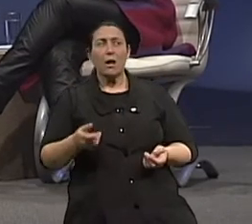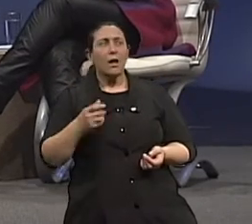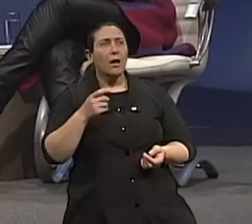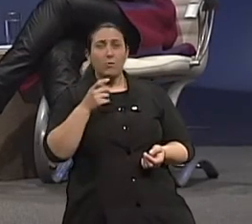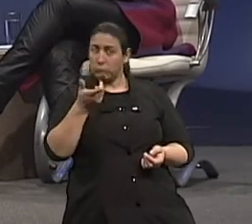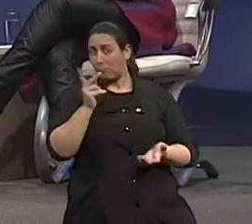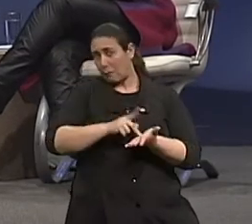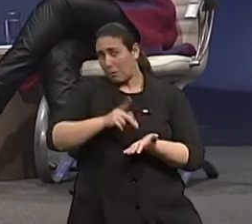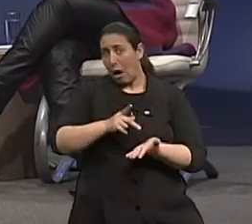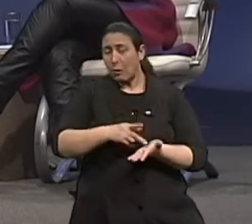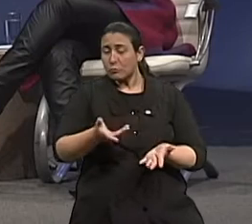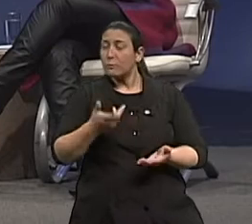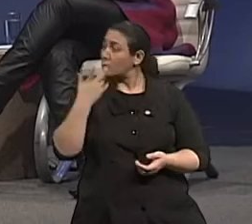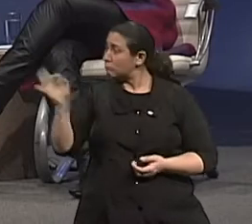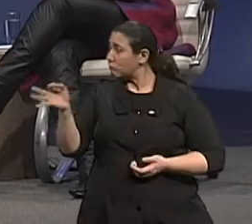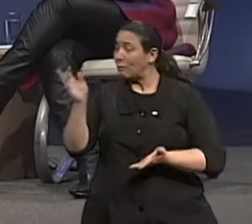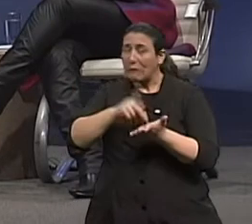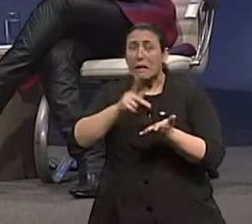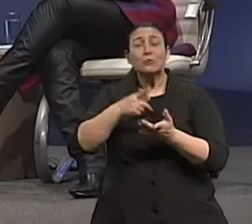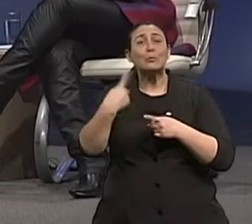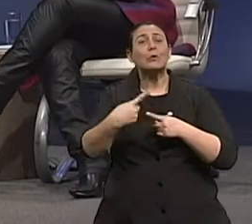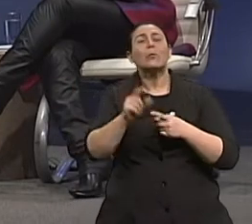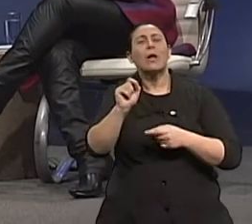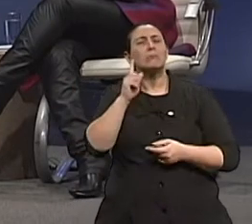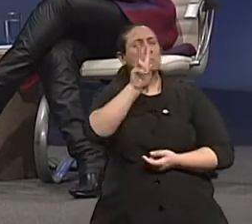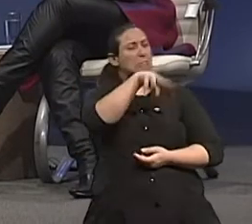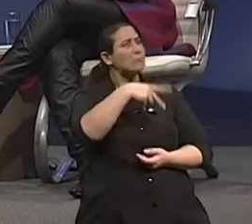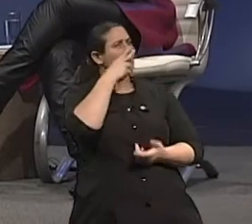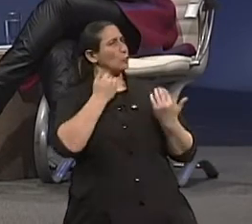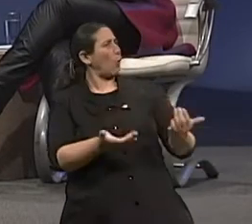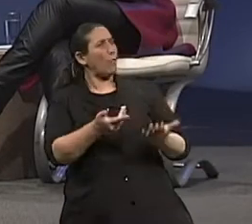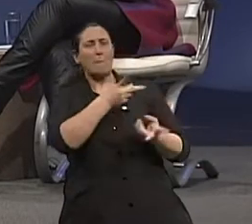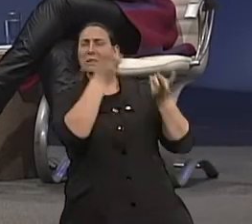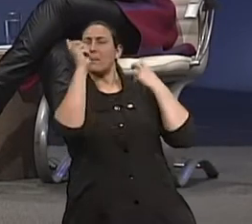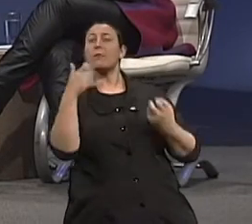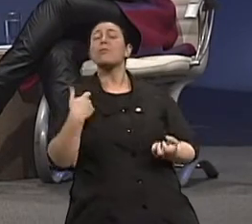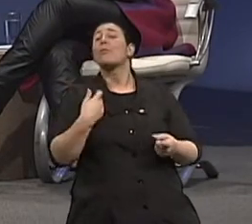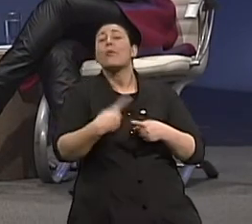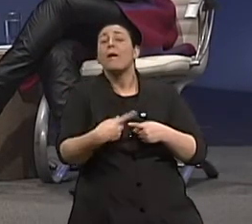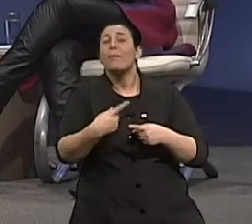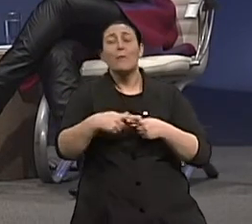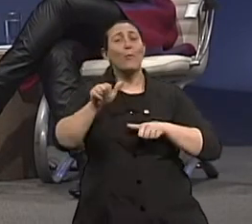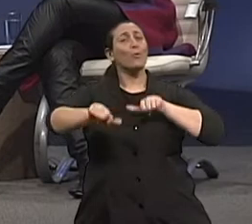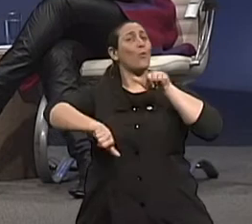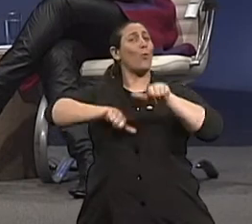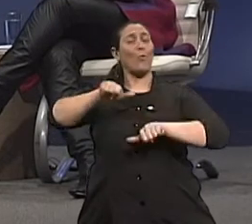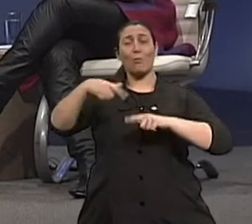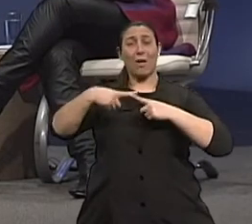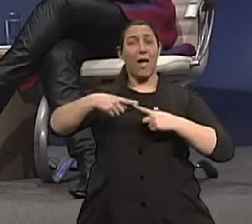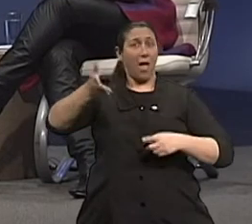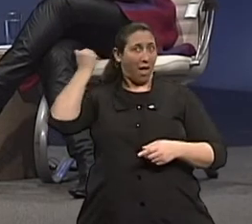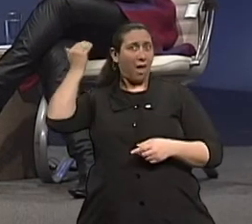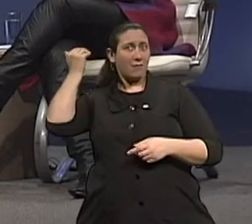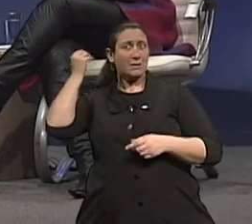correta essa observação, né, doutor? Corretíssima. Não parece que tem essa idade. Porque eu repito, quando a expectativa de vida no século